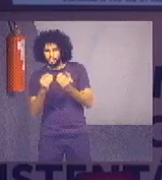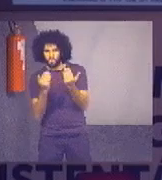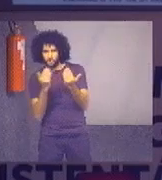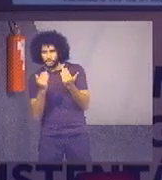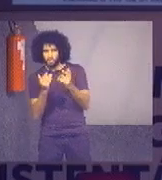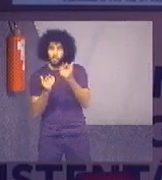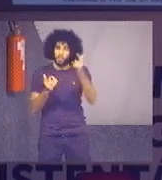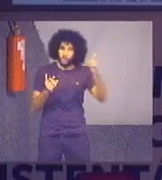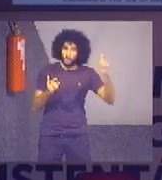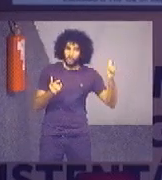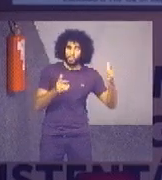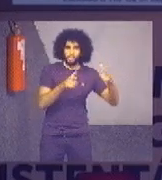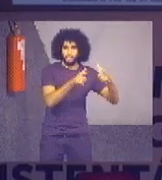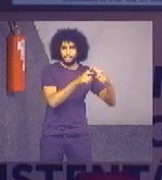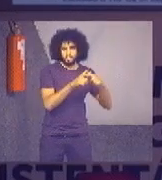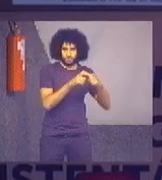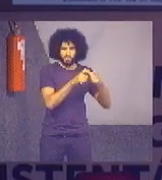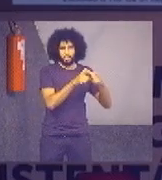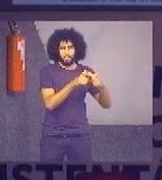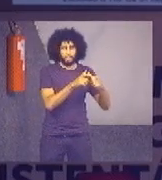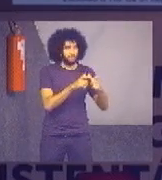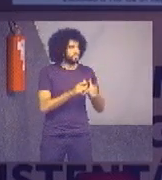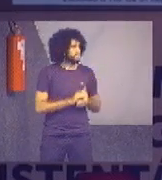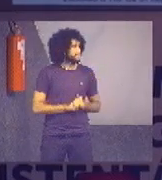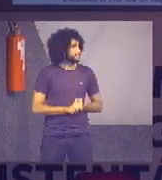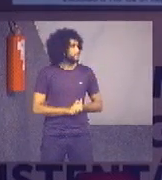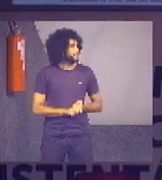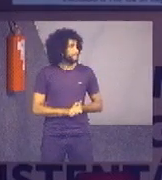os demais segmentos e com o valor informado na fatura dele,